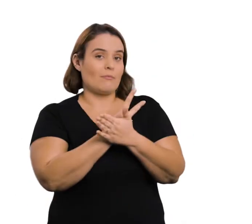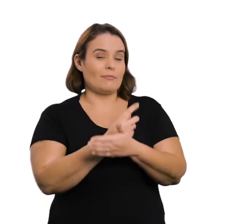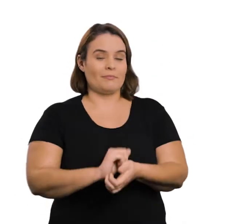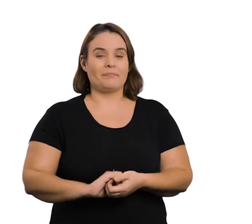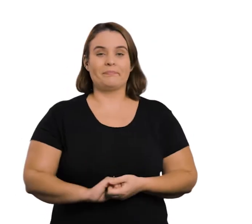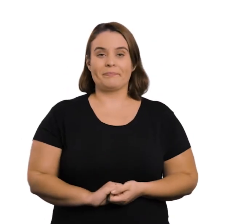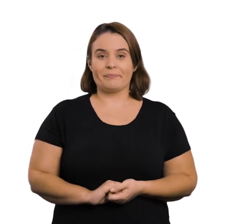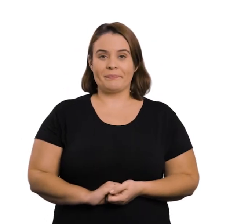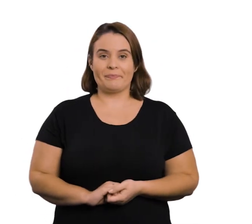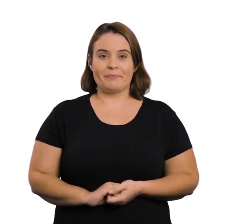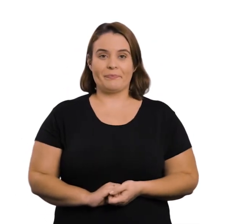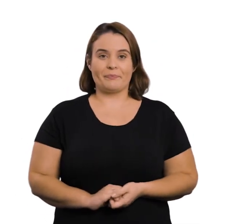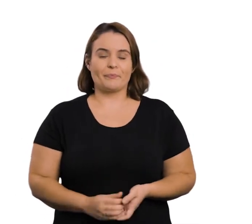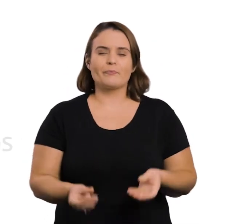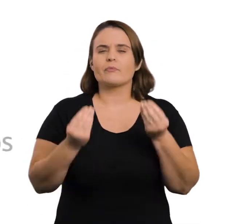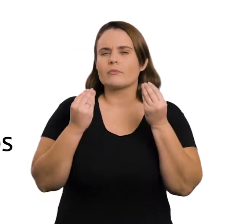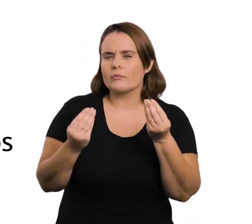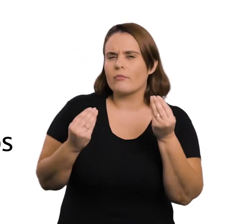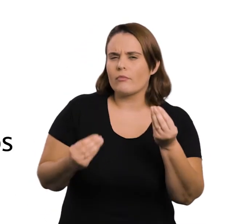sua denúncia.